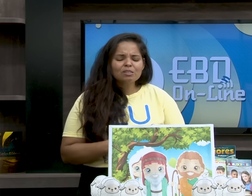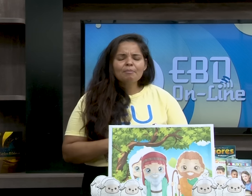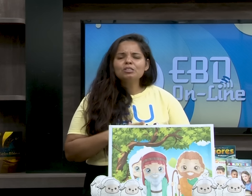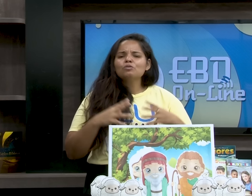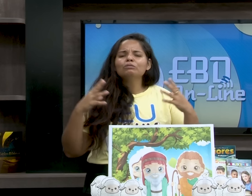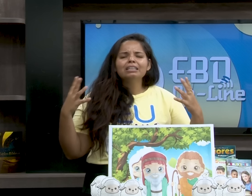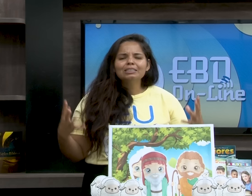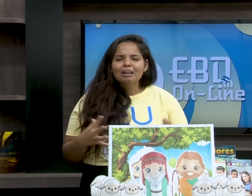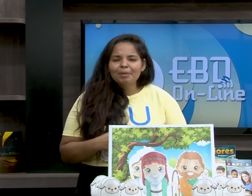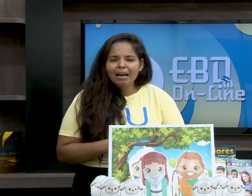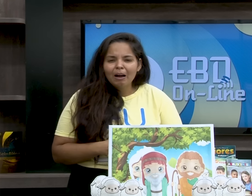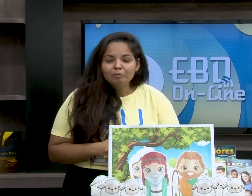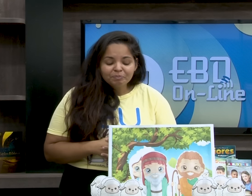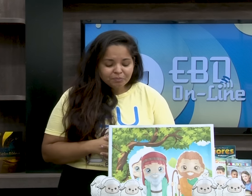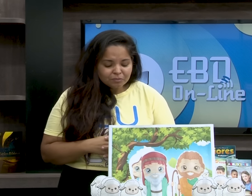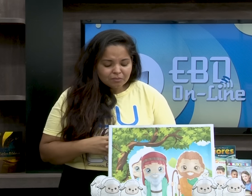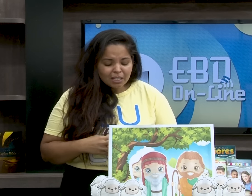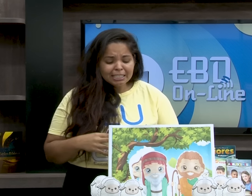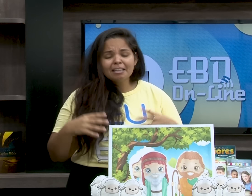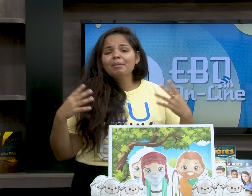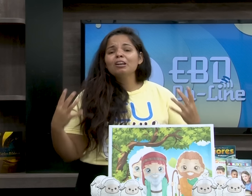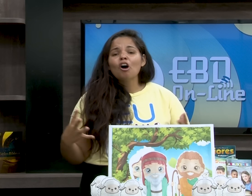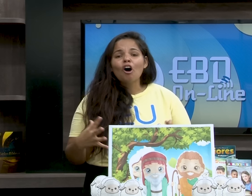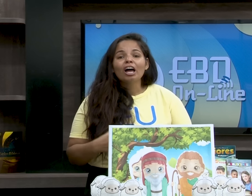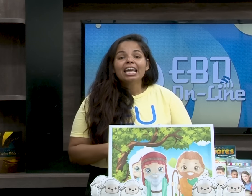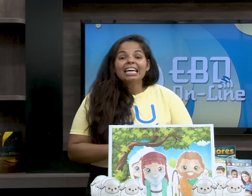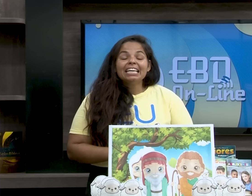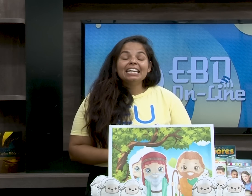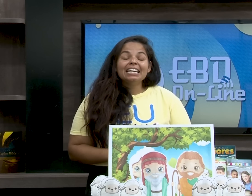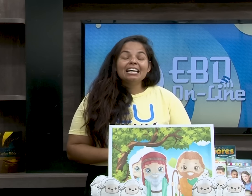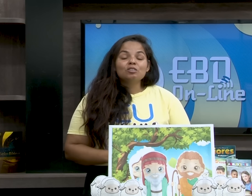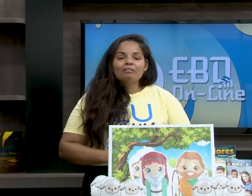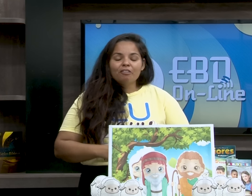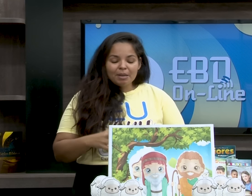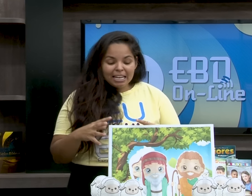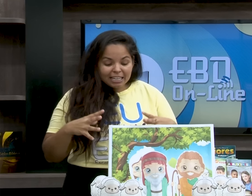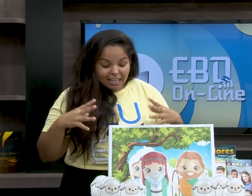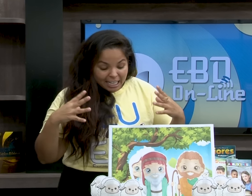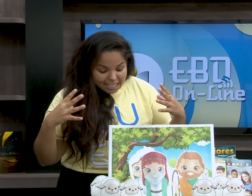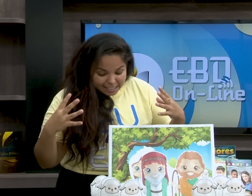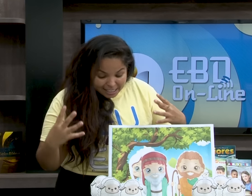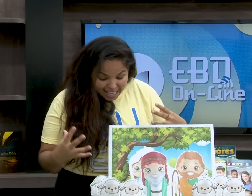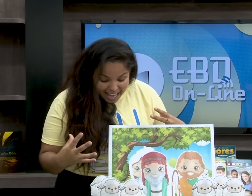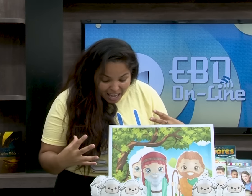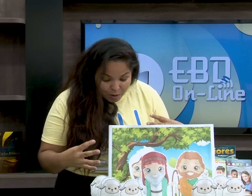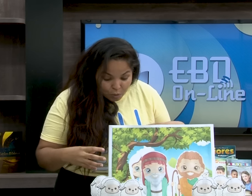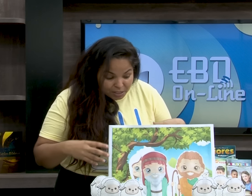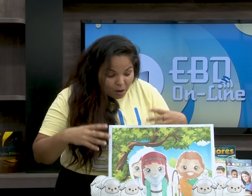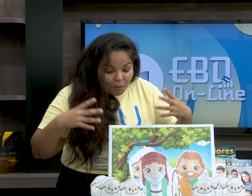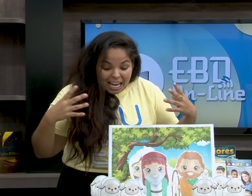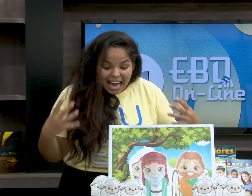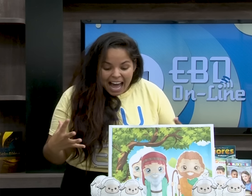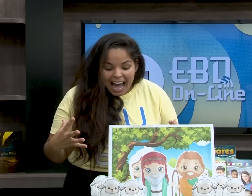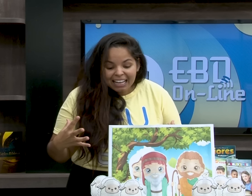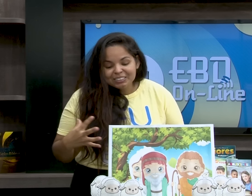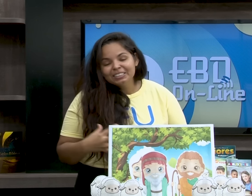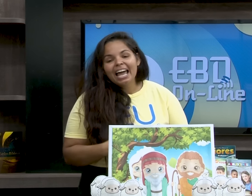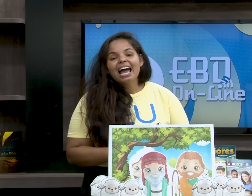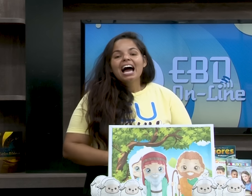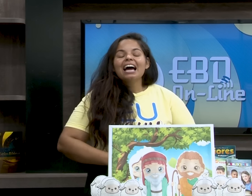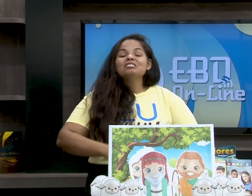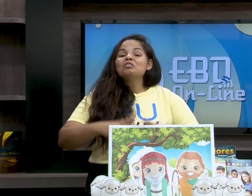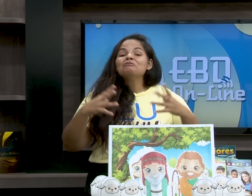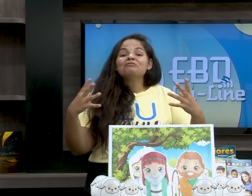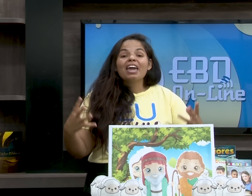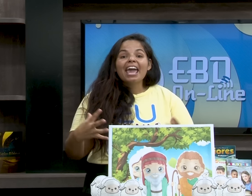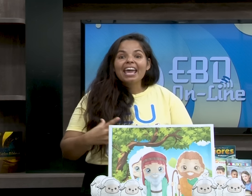lá, Deus abençoou tanto Abraão e também Ló. E a sua família cresceu, o seu gado,